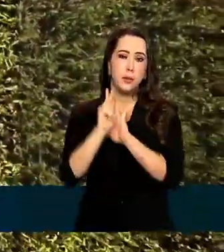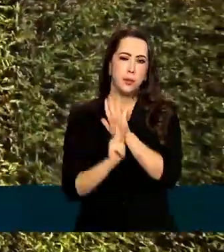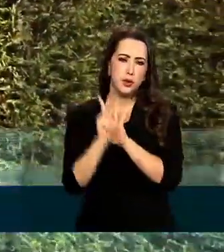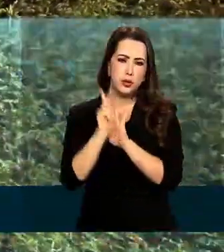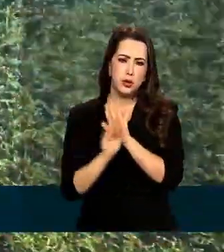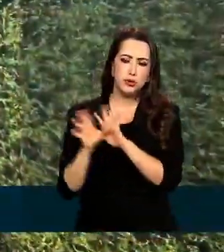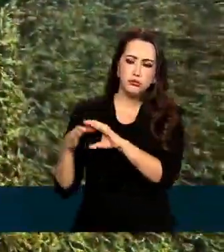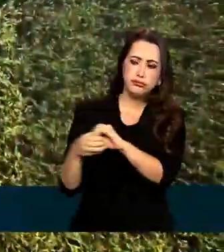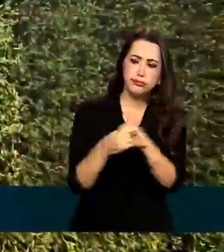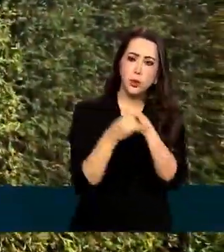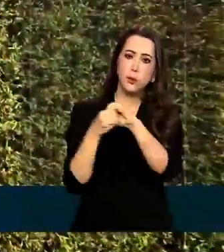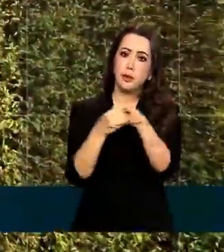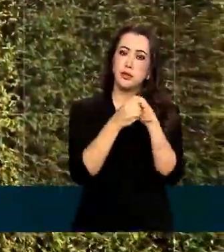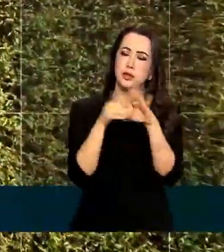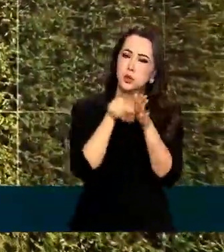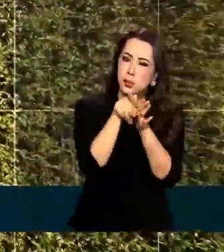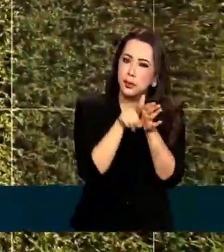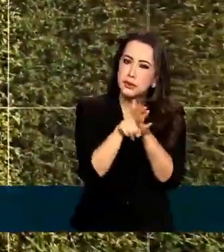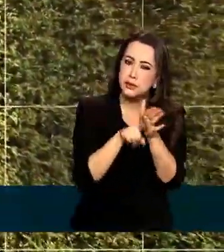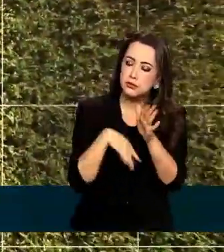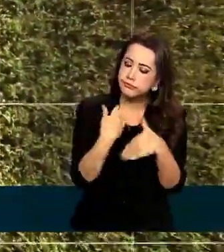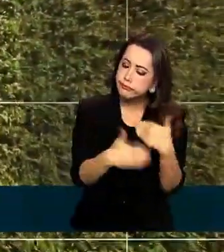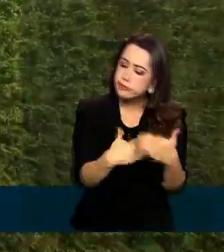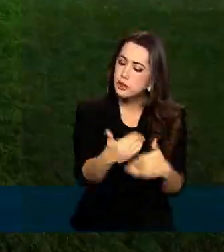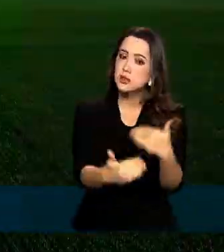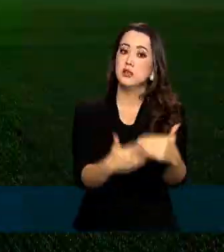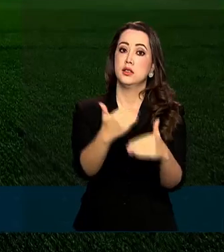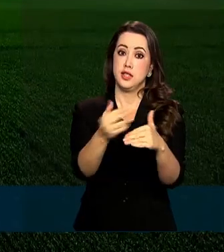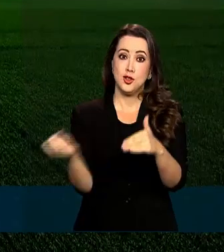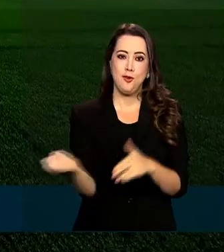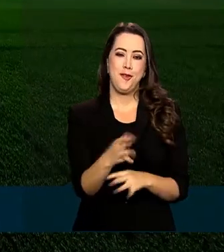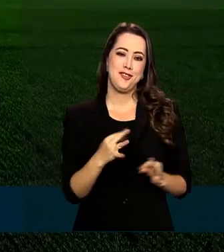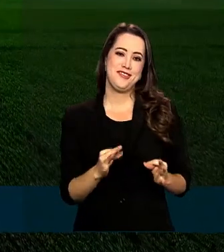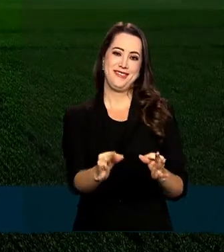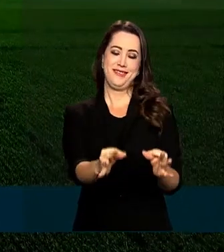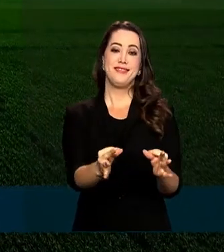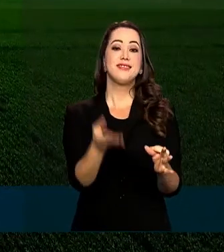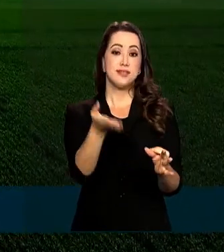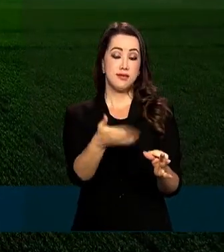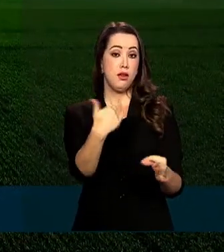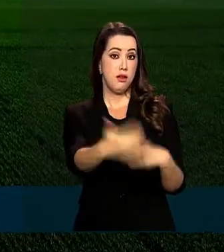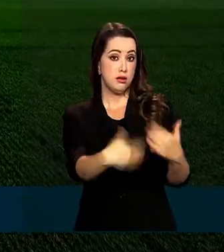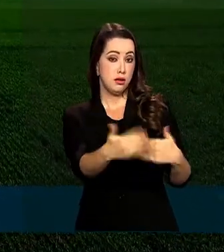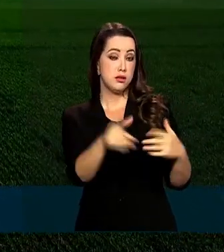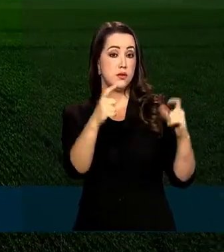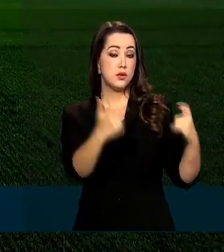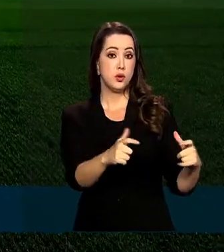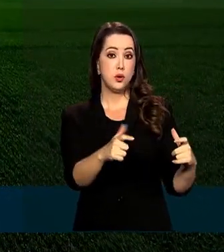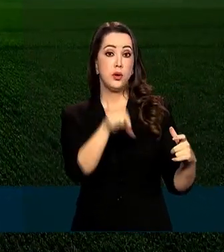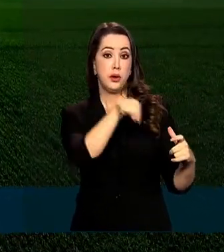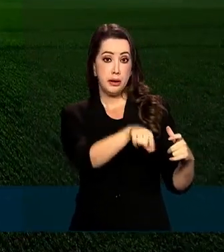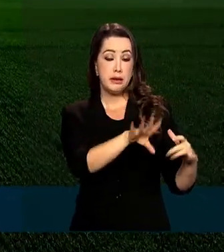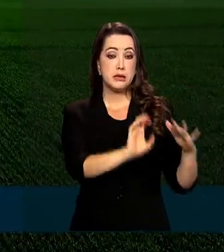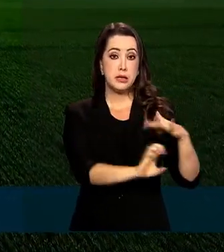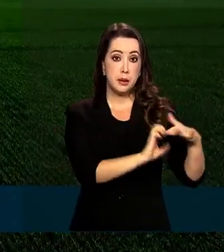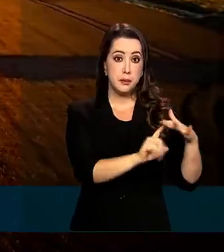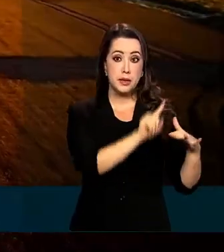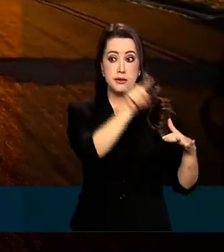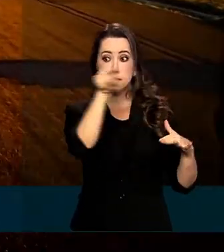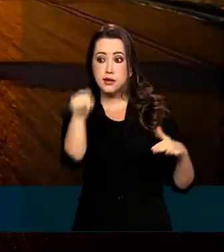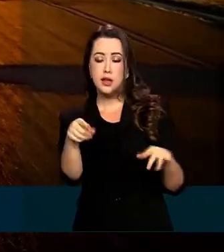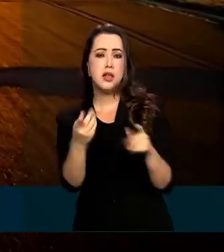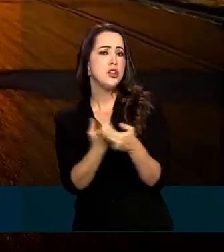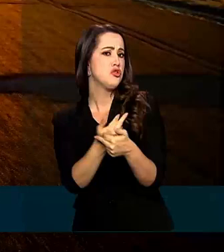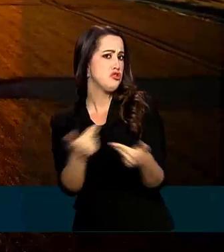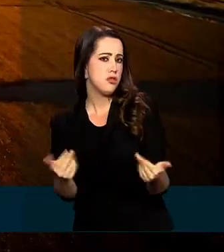cooperativos de pesquisa, desenvolvimento e inovação desenvolvidos entre a Embrapi e a indústria.